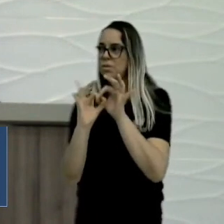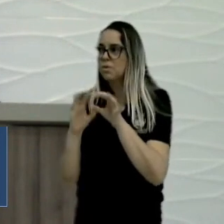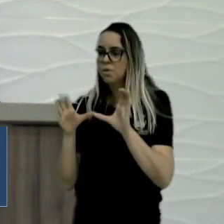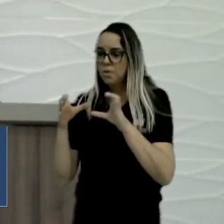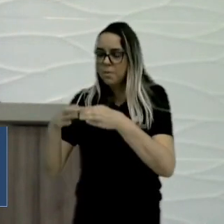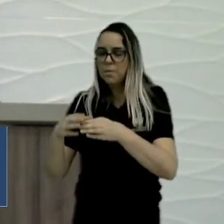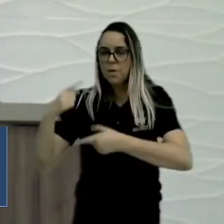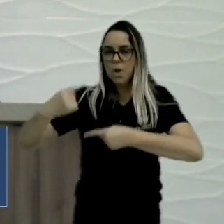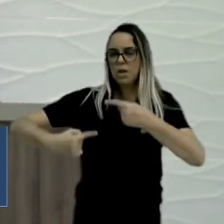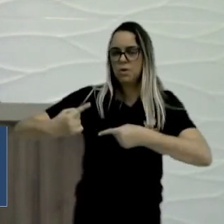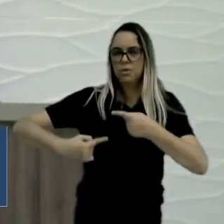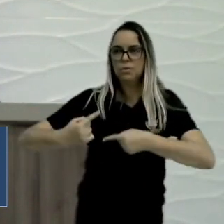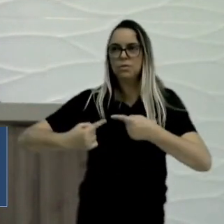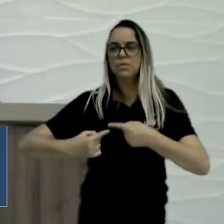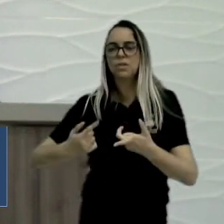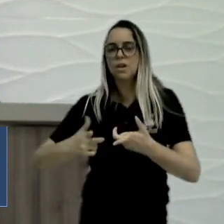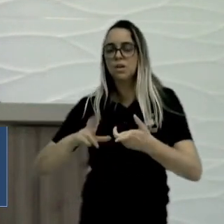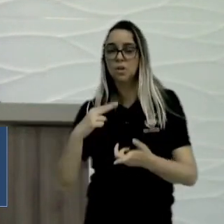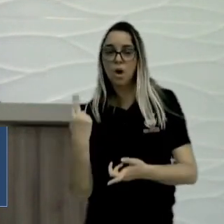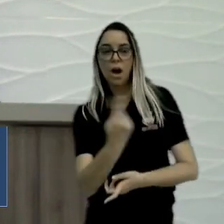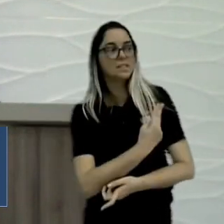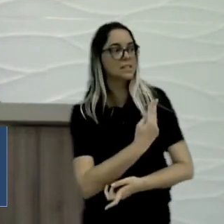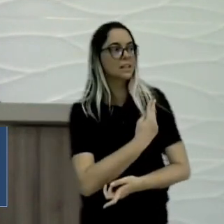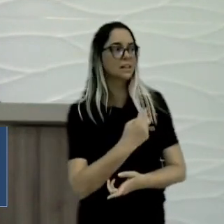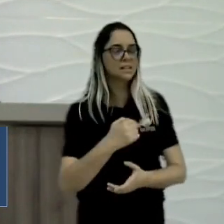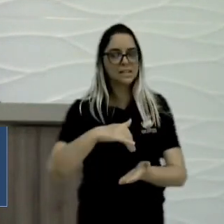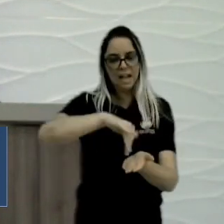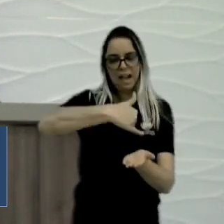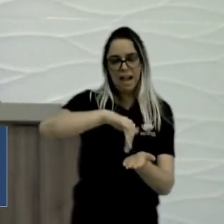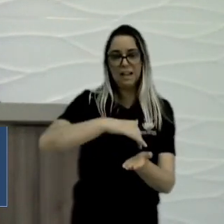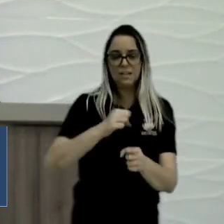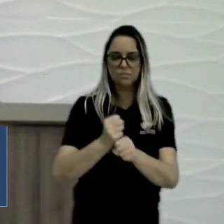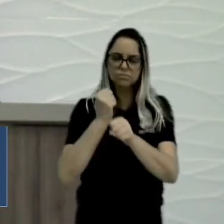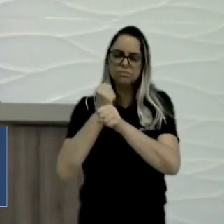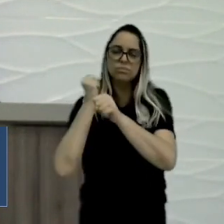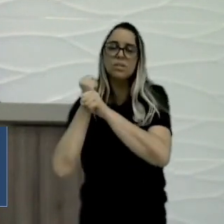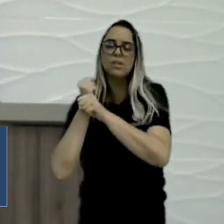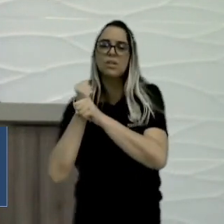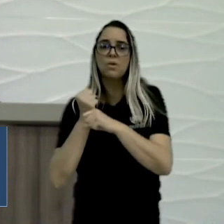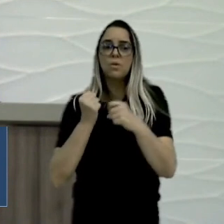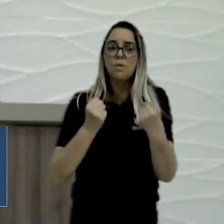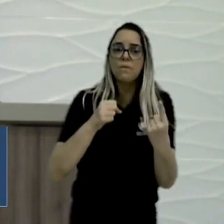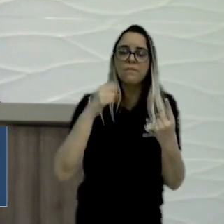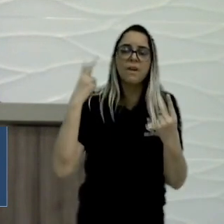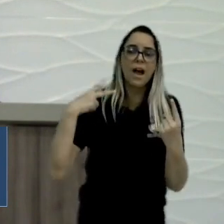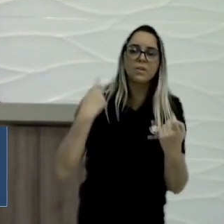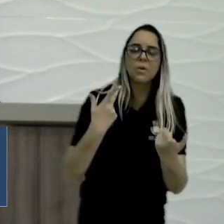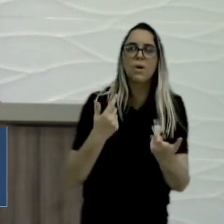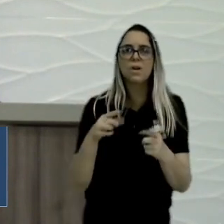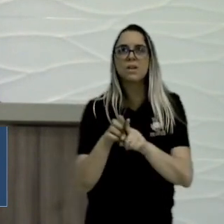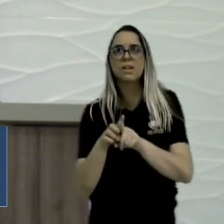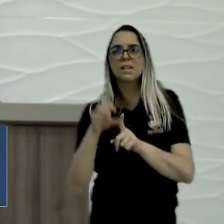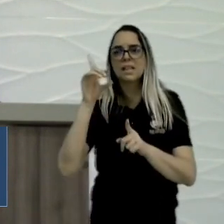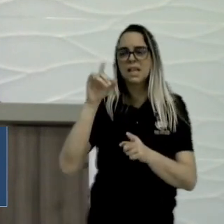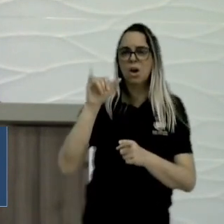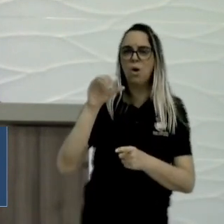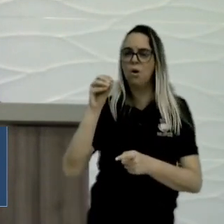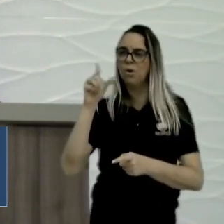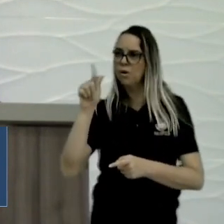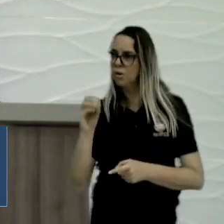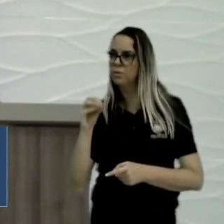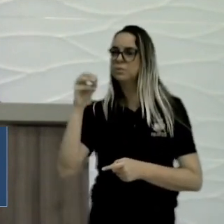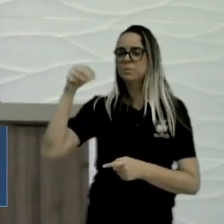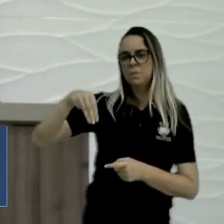fomos na Secretaria de Infraestrutura, com o deputado Diogo Moraes,